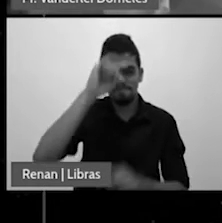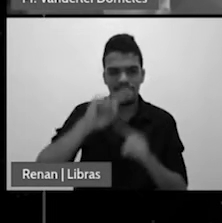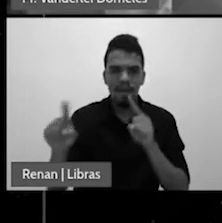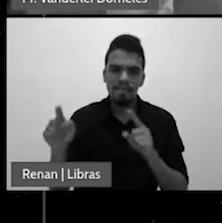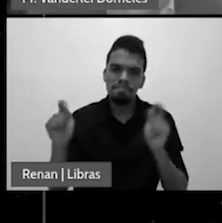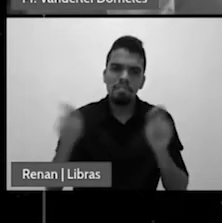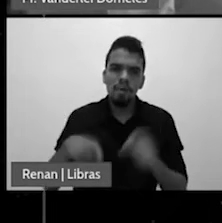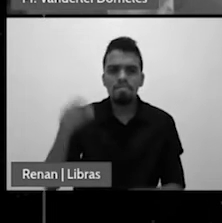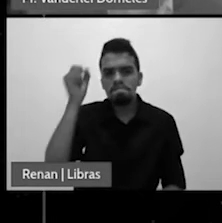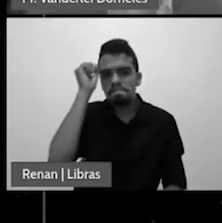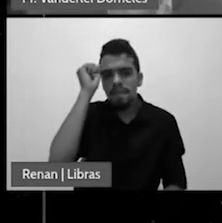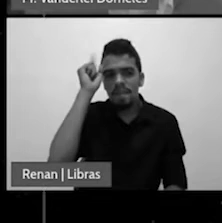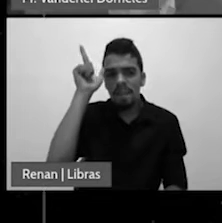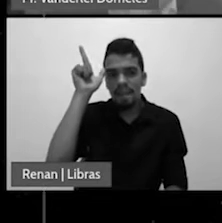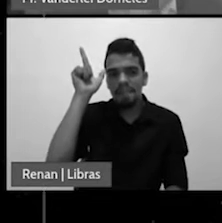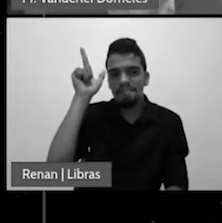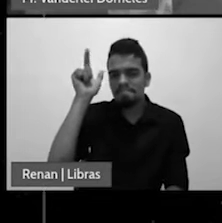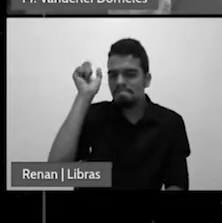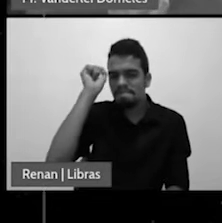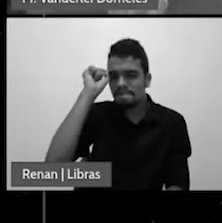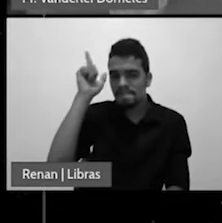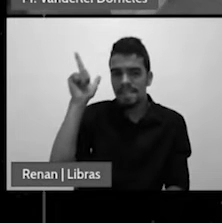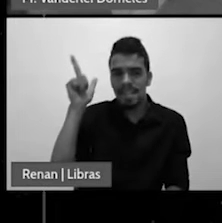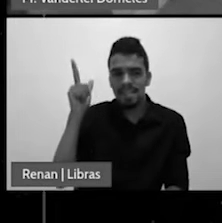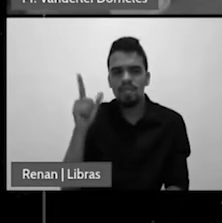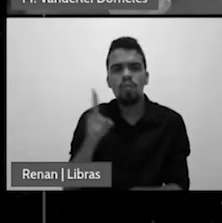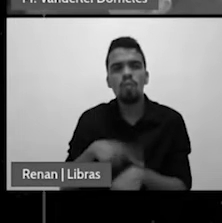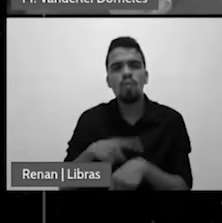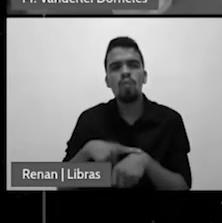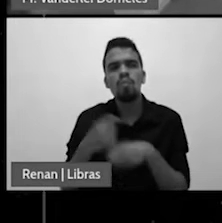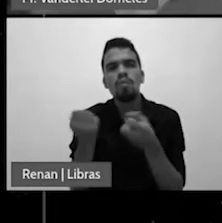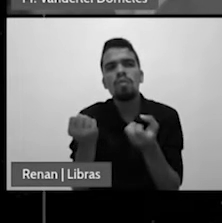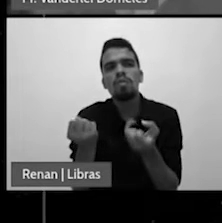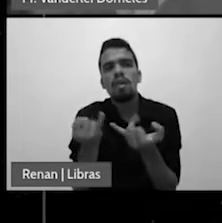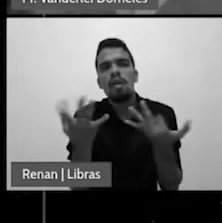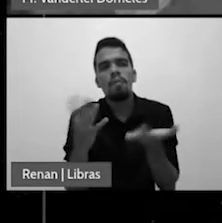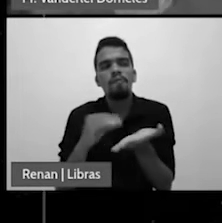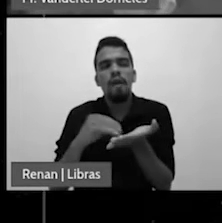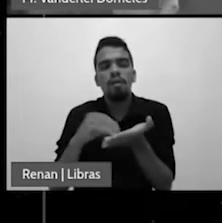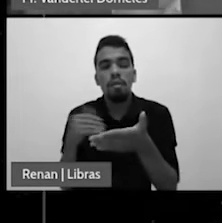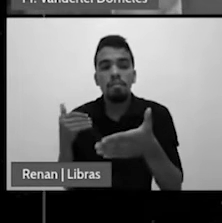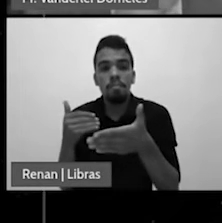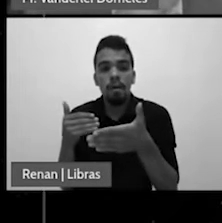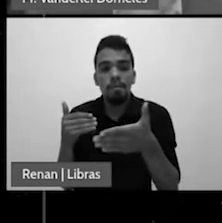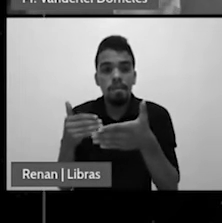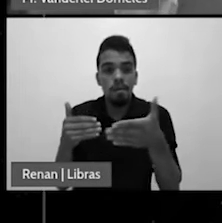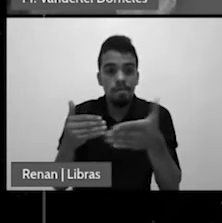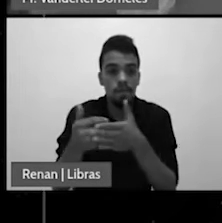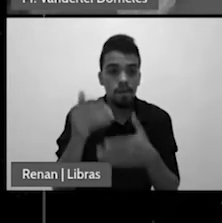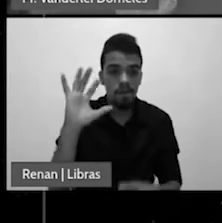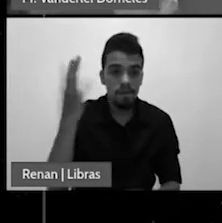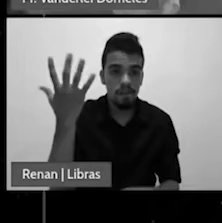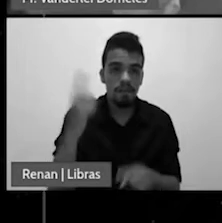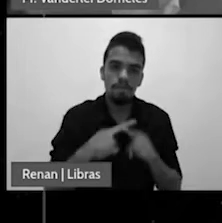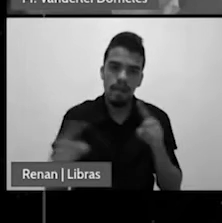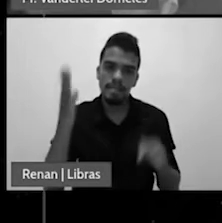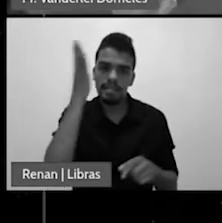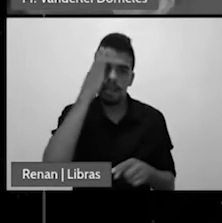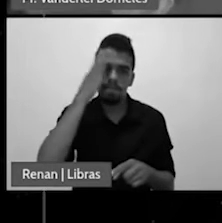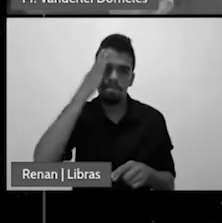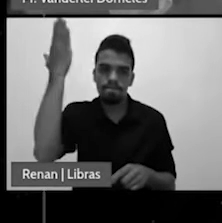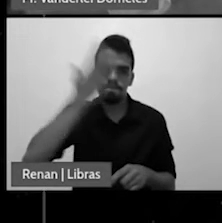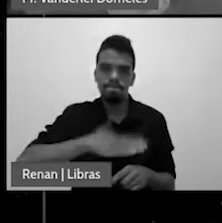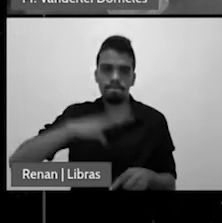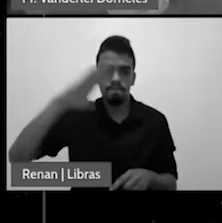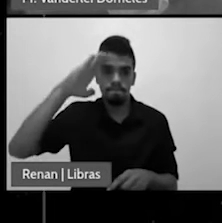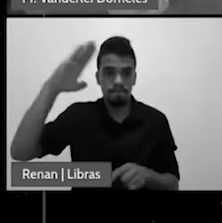dependermos desta noção de tempo porque o que nós sabemos é que a palavra de Deus se cumpre mais cedo ou mais tarde